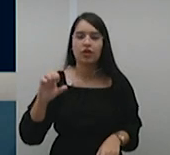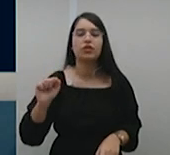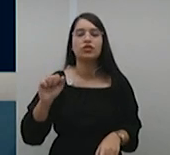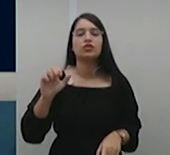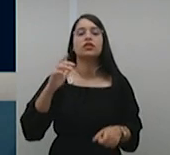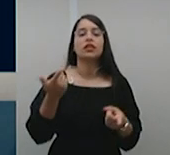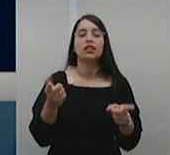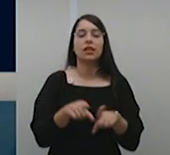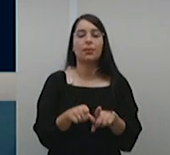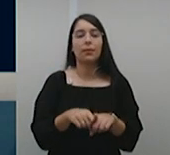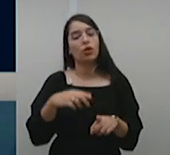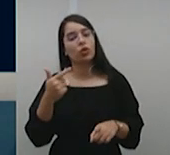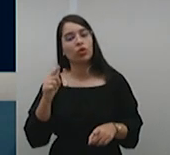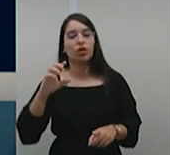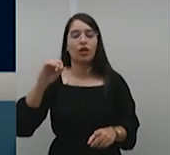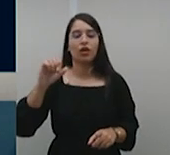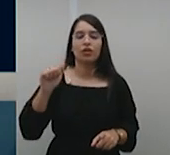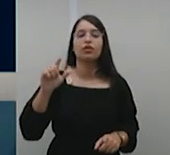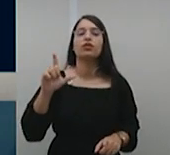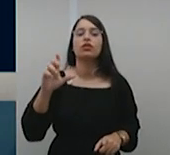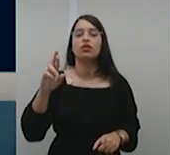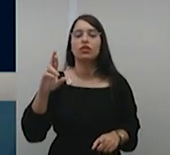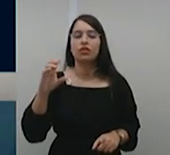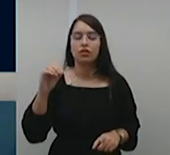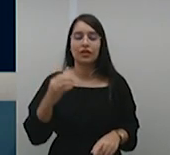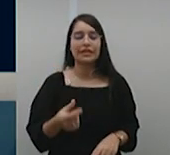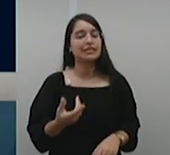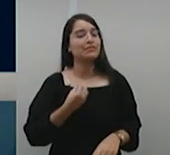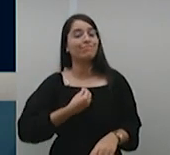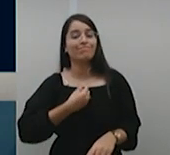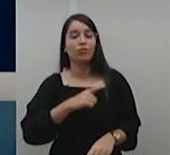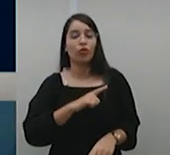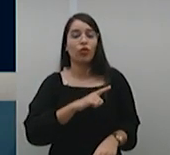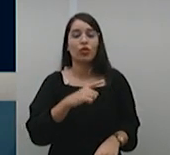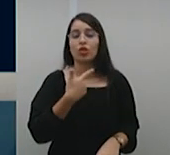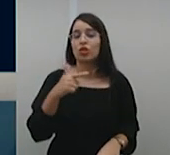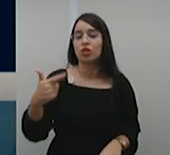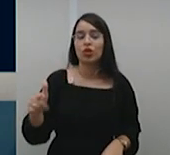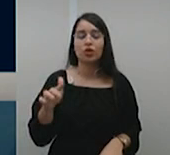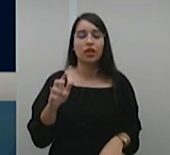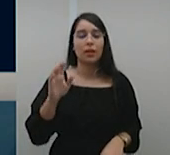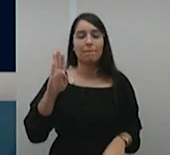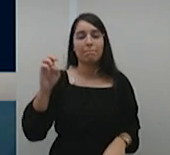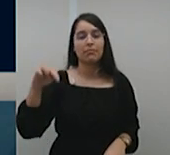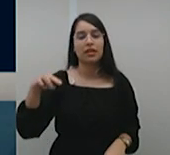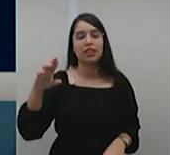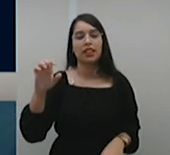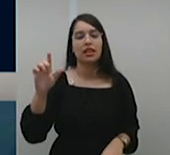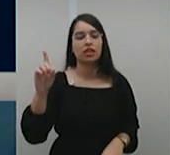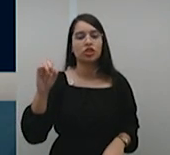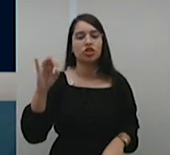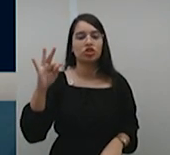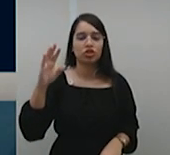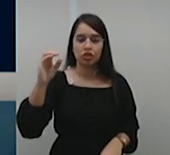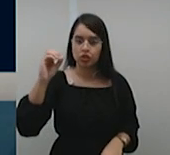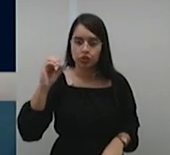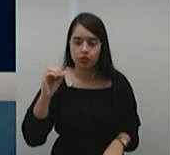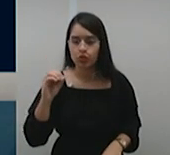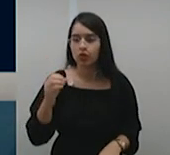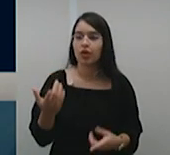Ausente, justificadamente, excelentíssimo senhor ministro Benedito Gonçalves. Lida e não impugnada, foi aprovada a ata da sessão anterior.